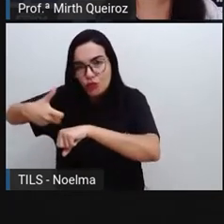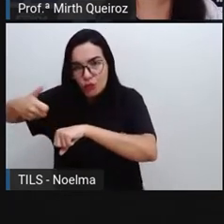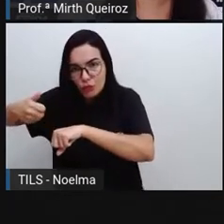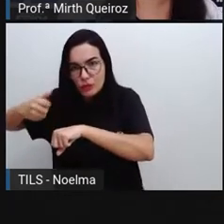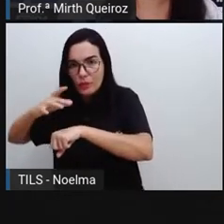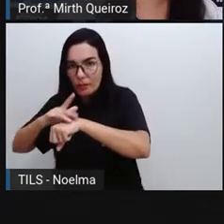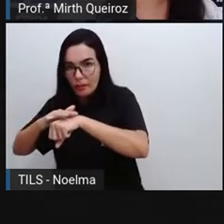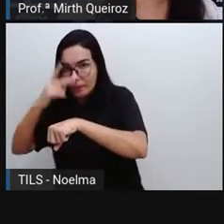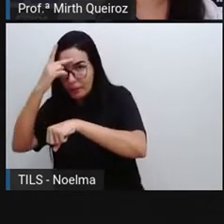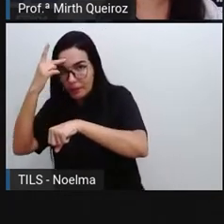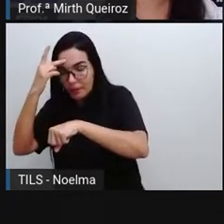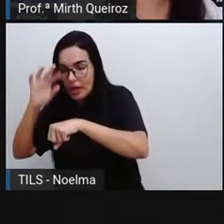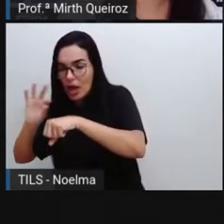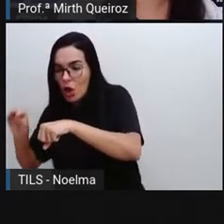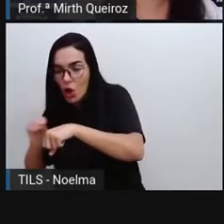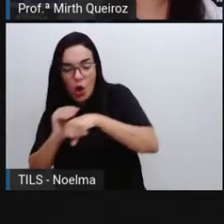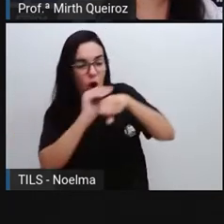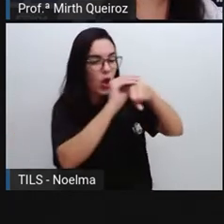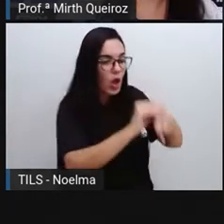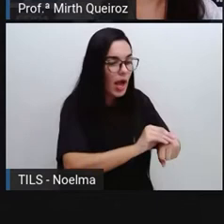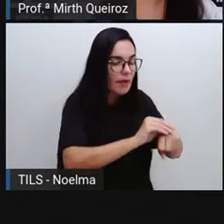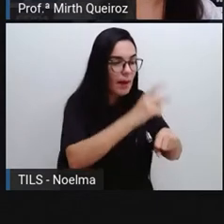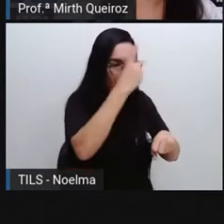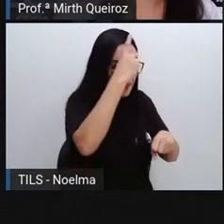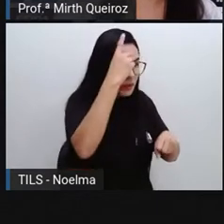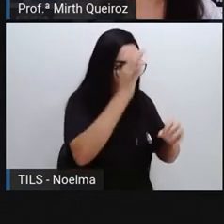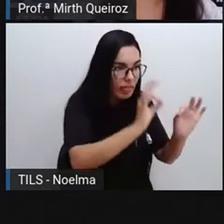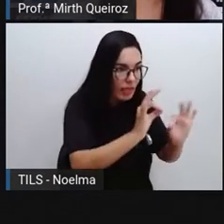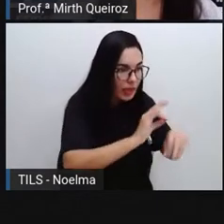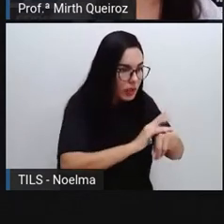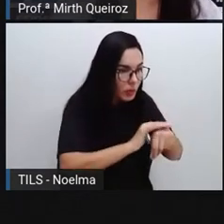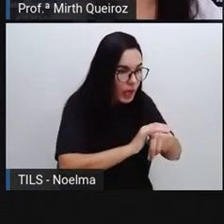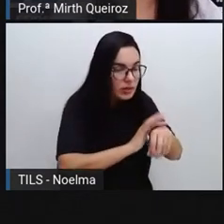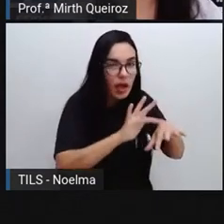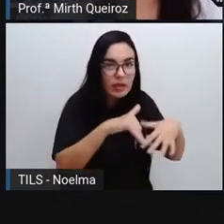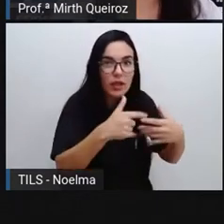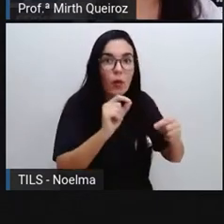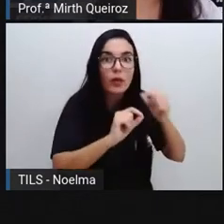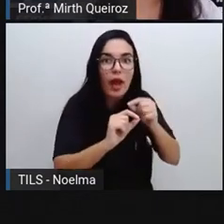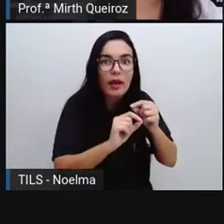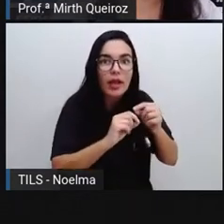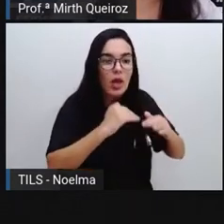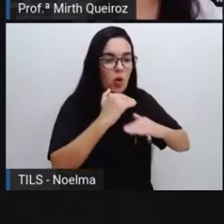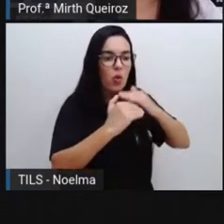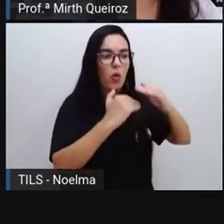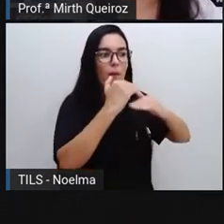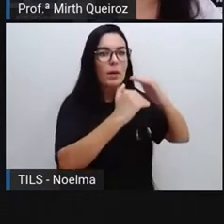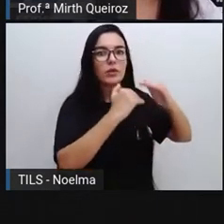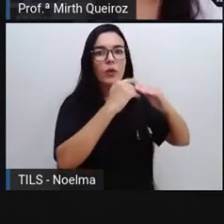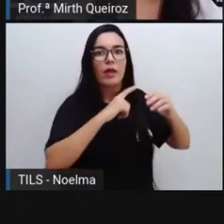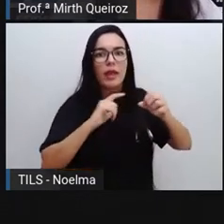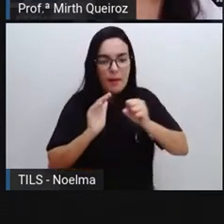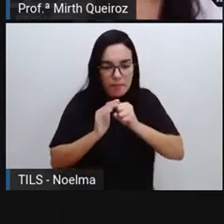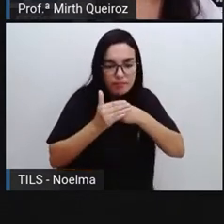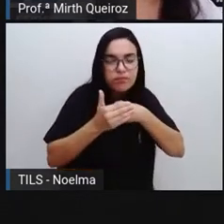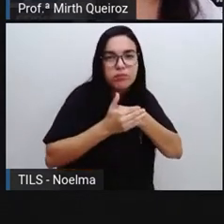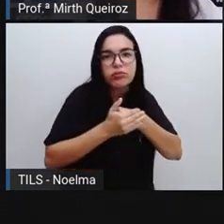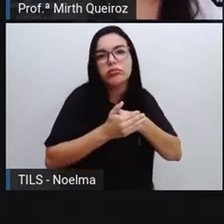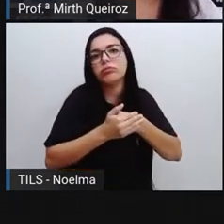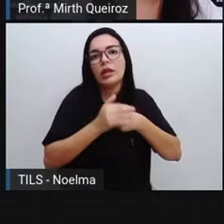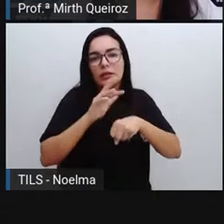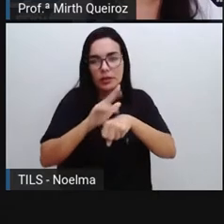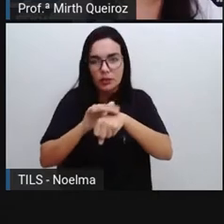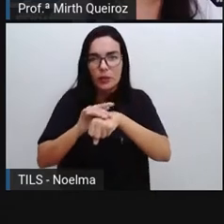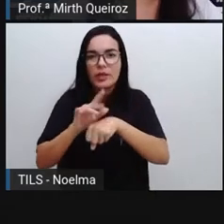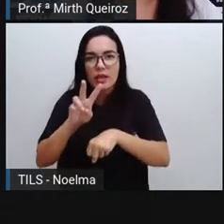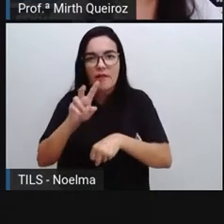imunidade contra aquele tipo de doença. Foi assim que foi, iniciou, né? O processo de imunização contra a varíola